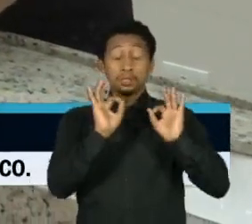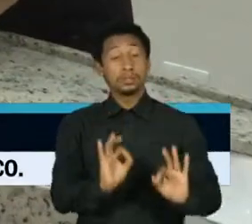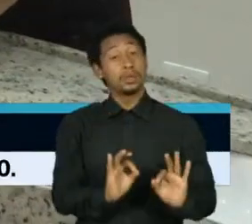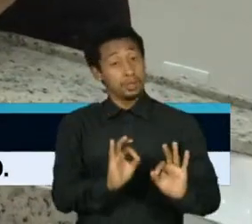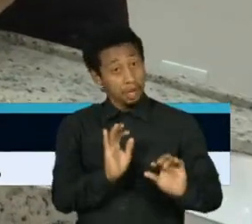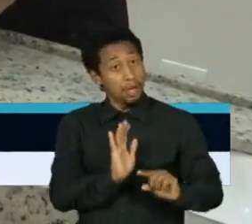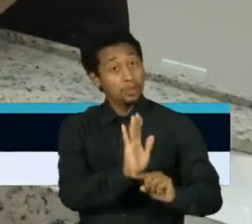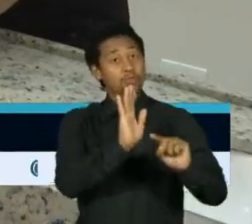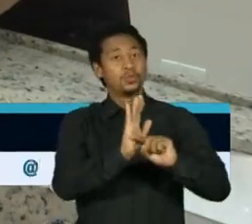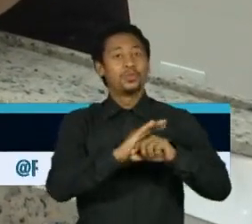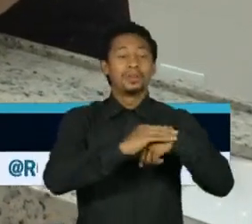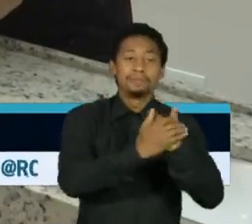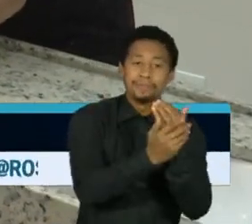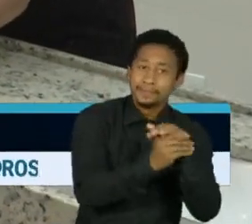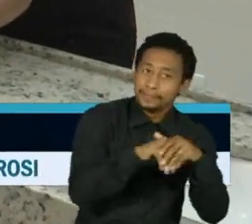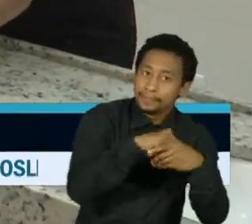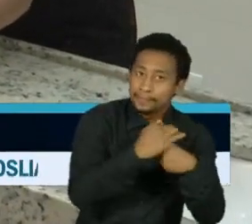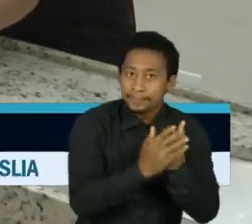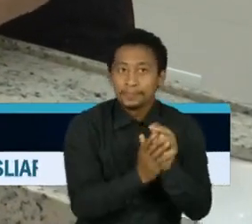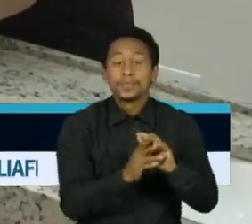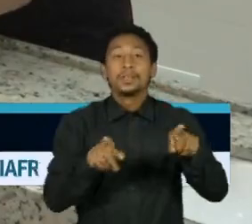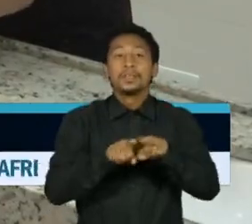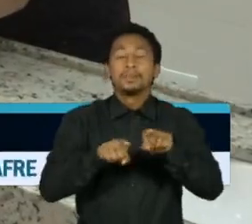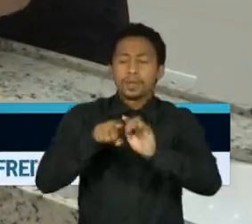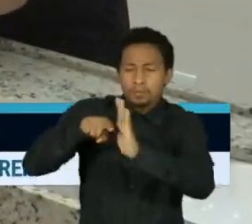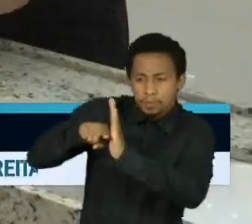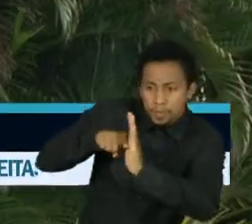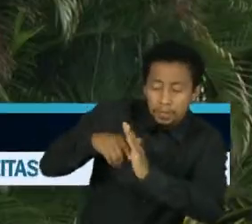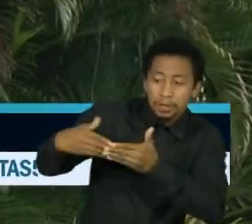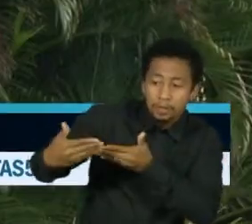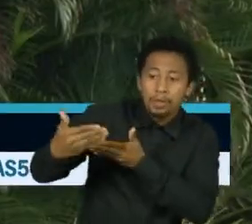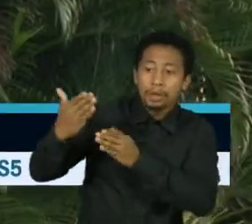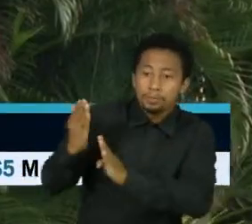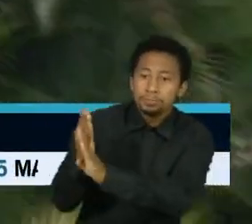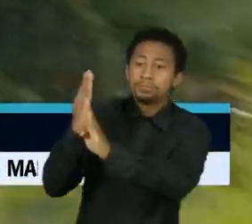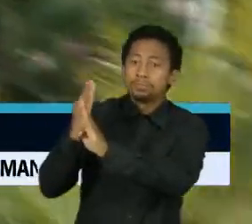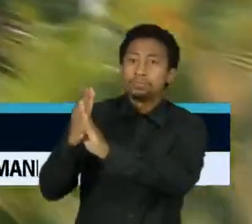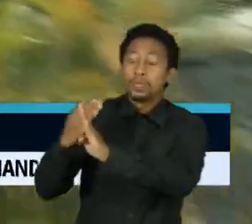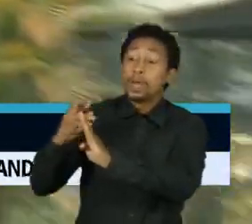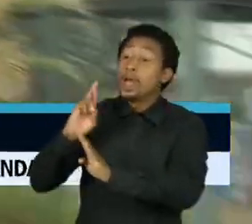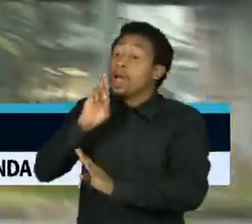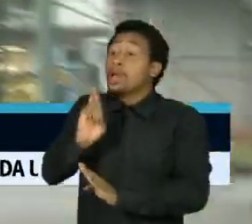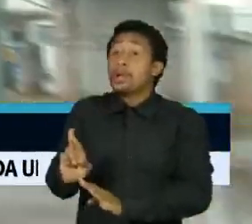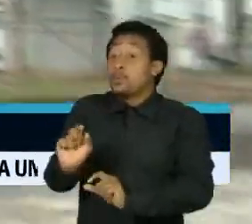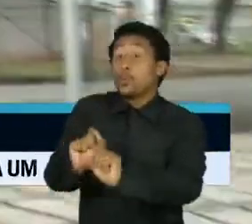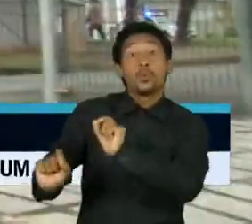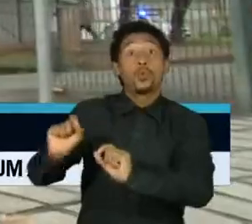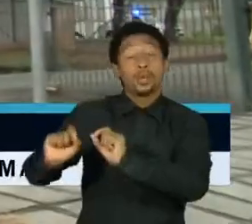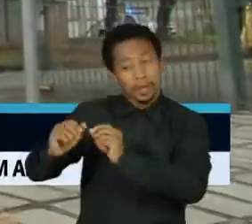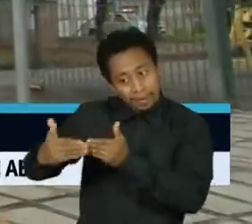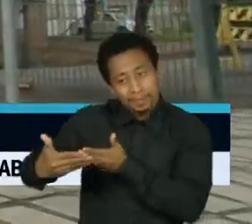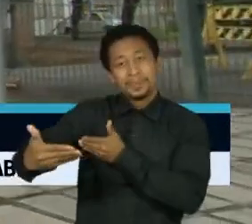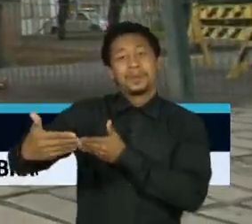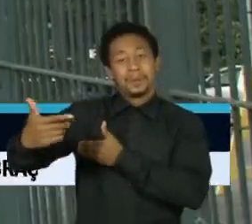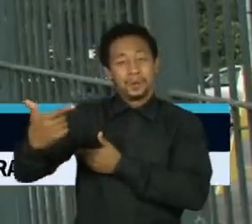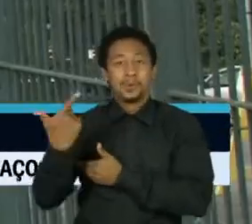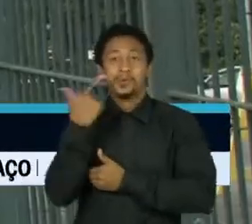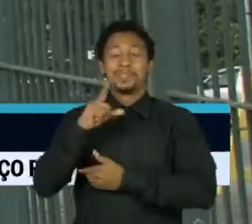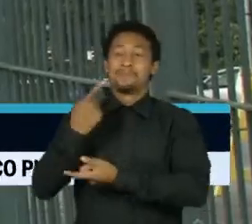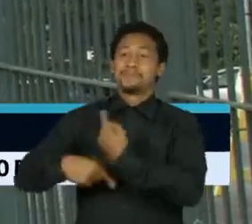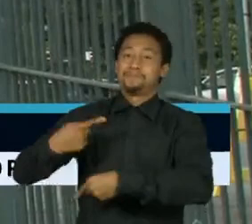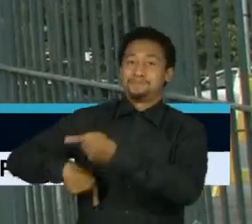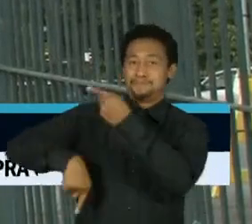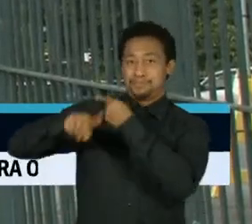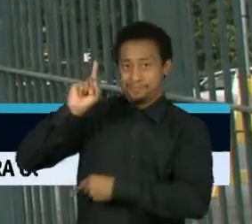os resultados positivos é o principal elemento para a mudança. Desde 2013, o Hospital Universitário da USP